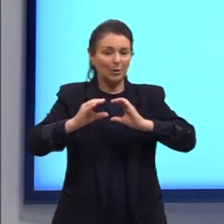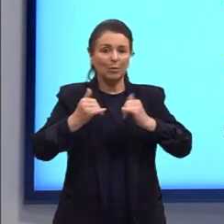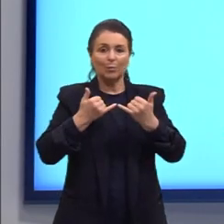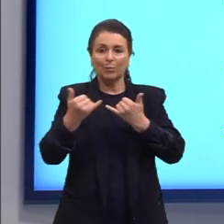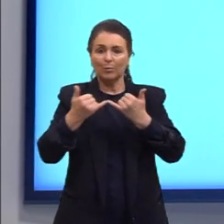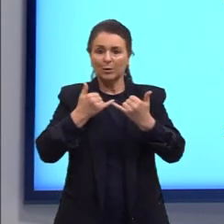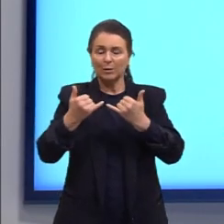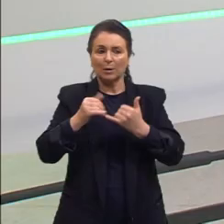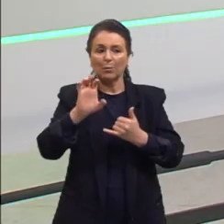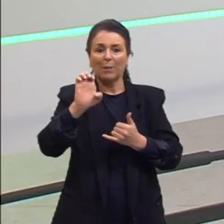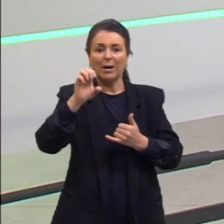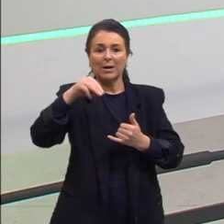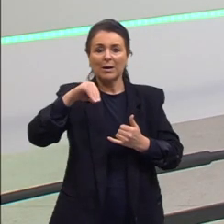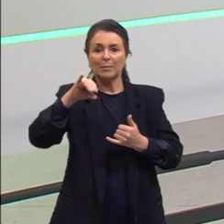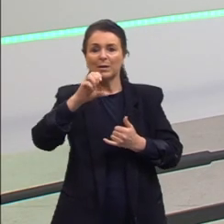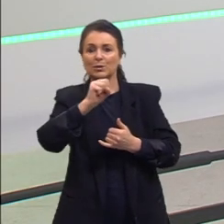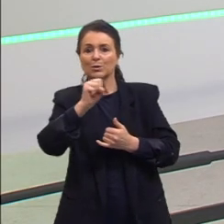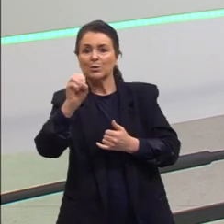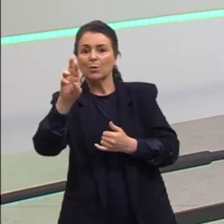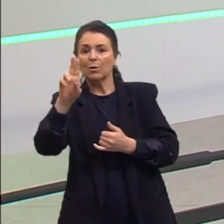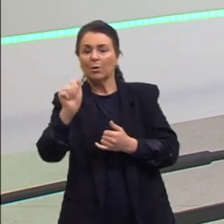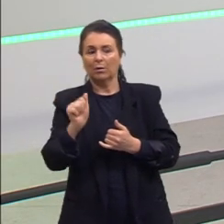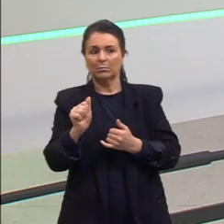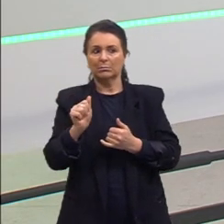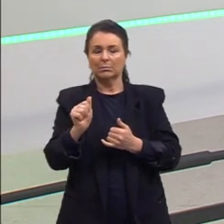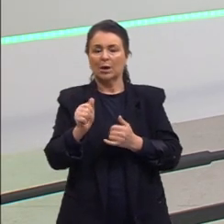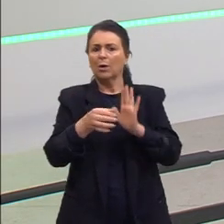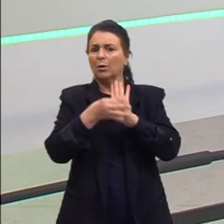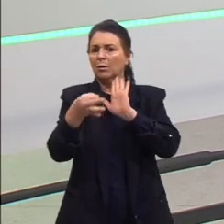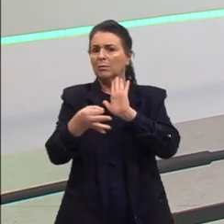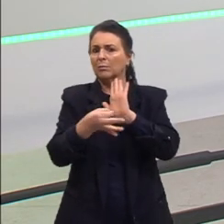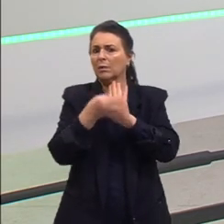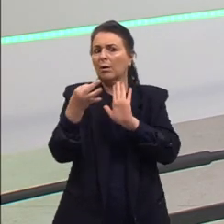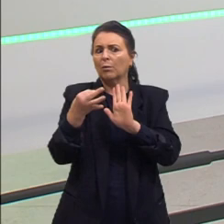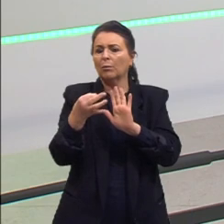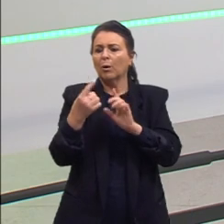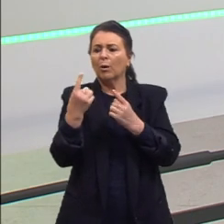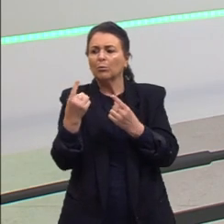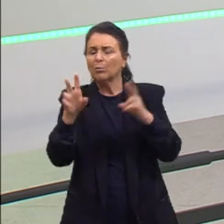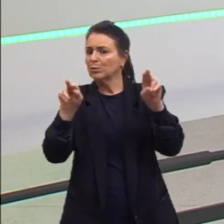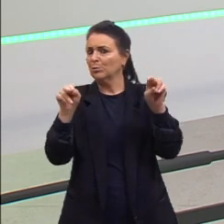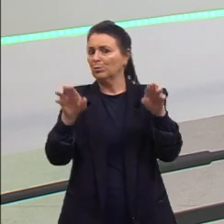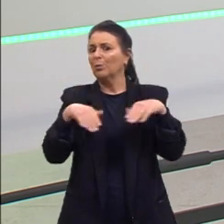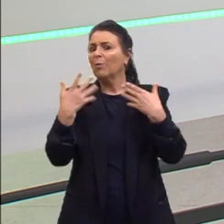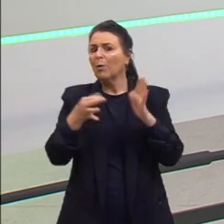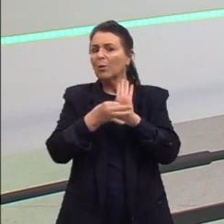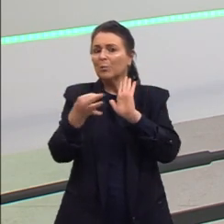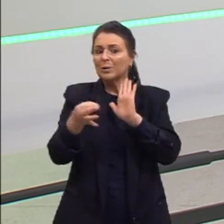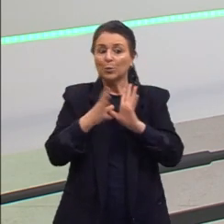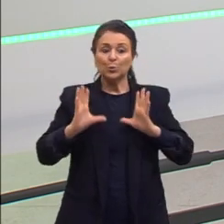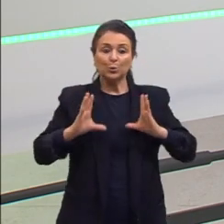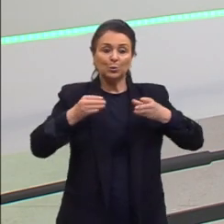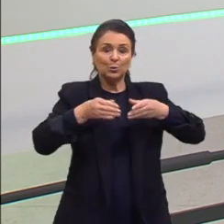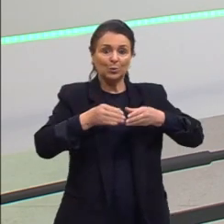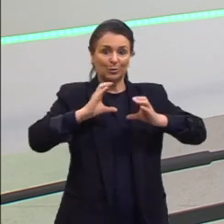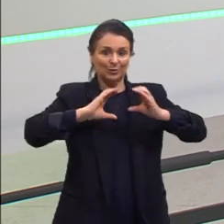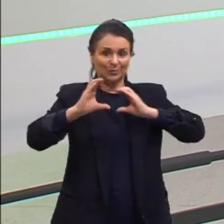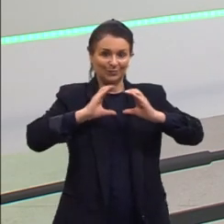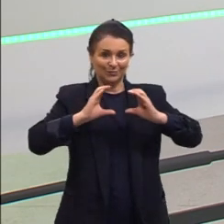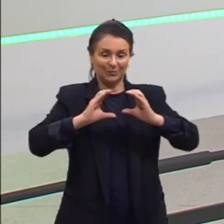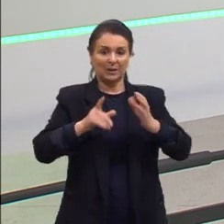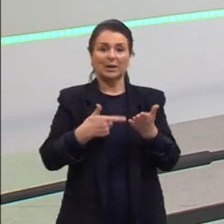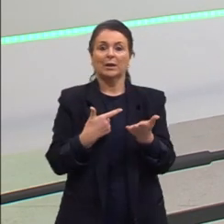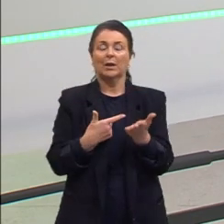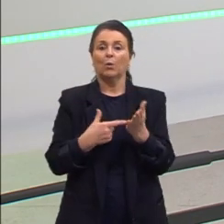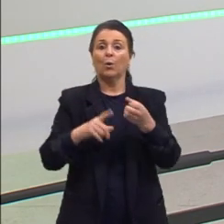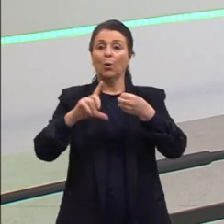emissora se posiciona referente a um determinado assunto. Então, enquanto o artigo de opinião é muito